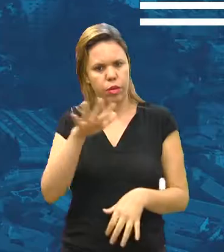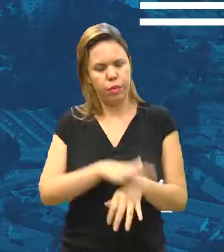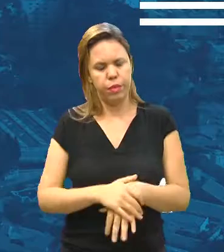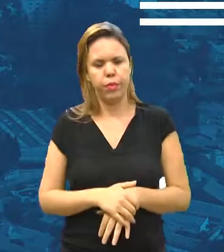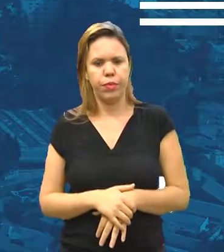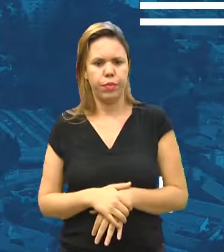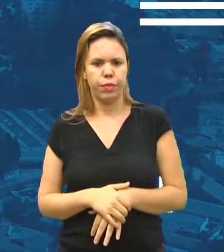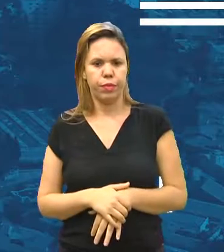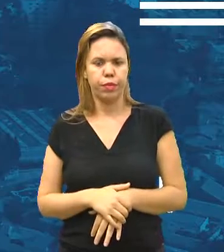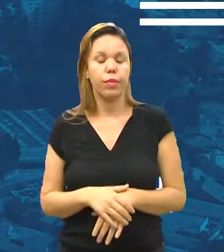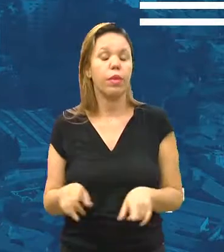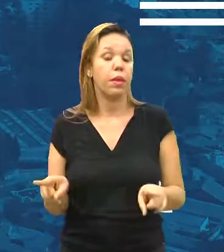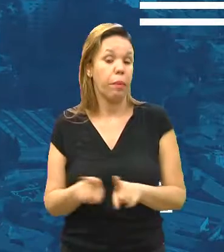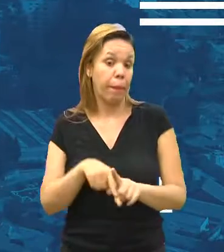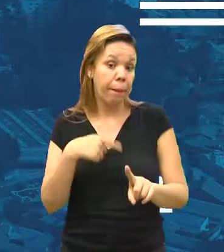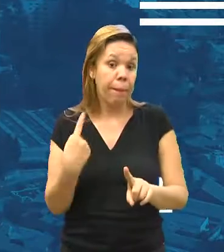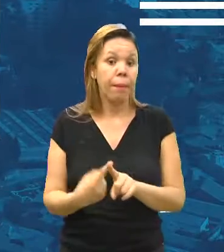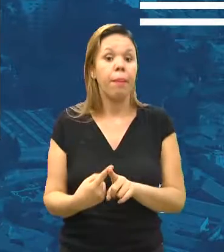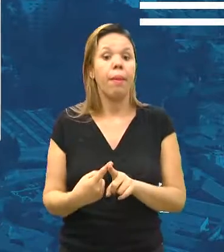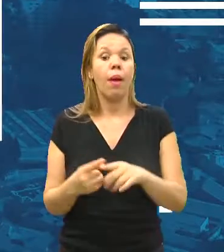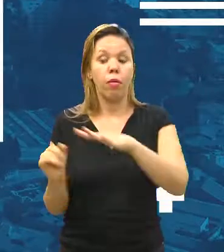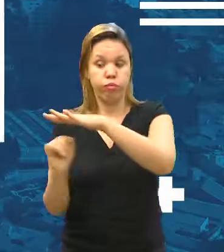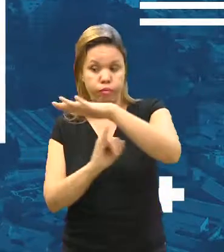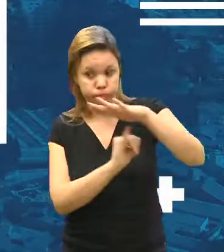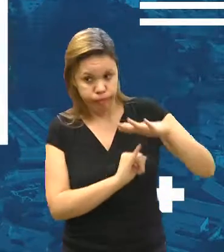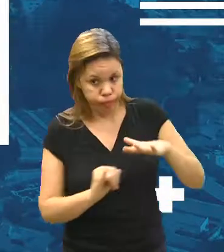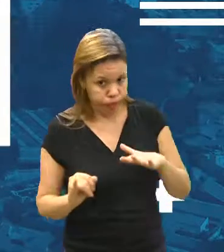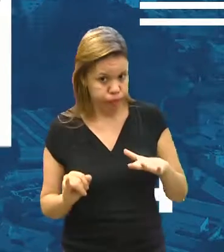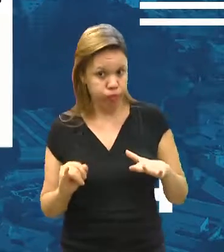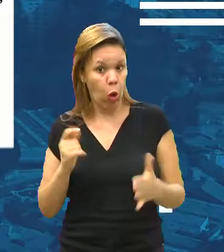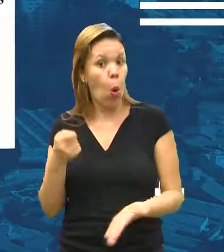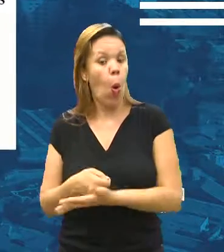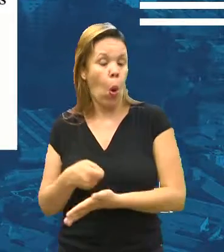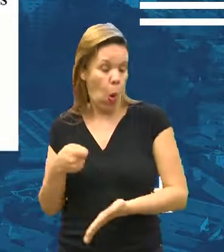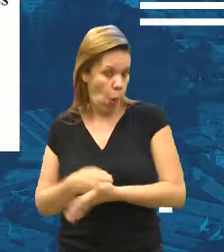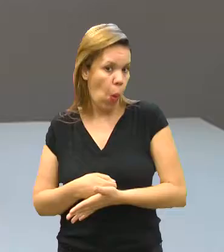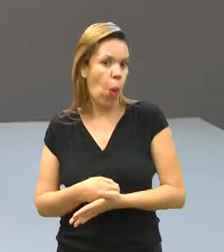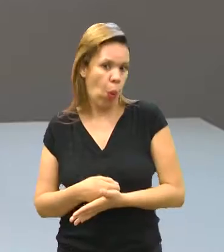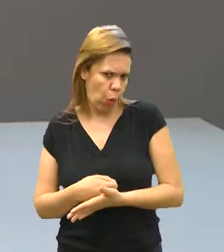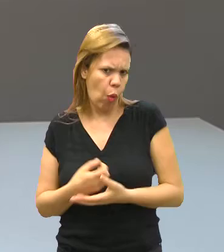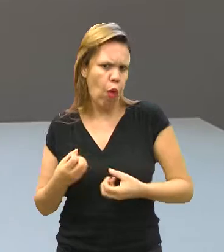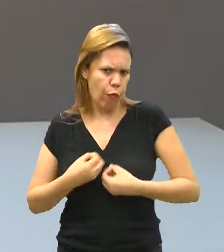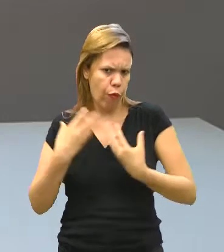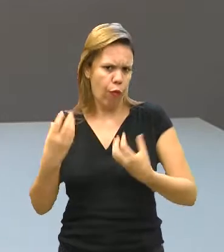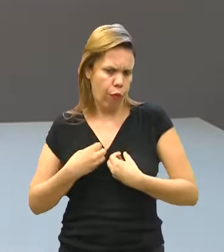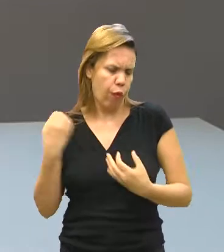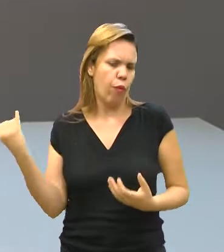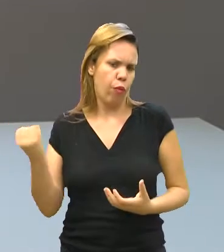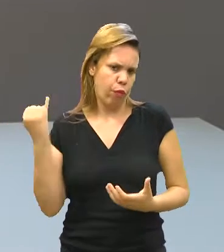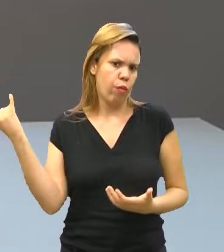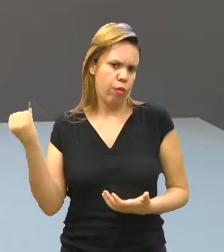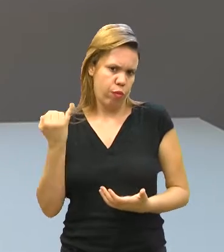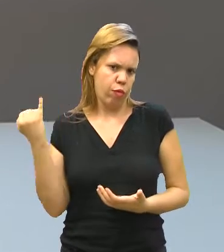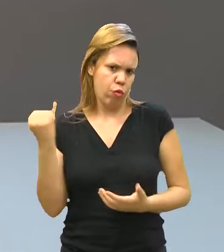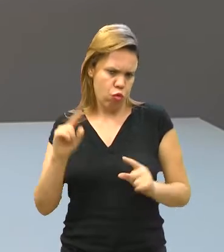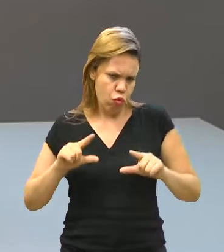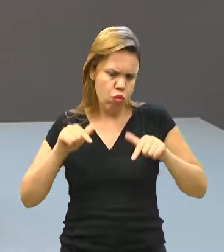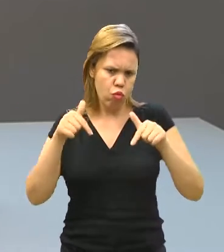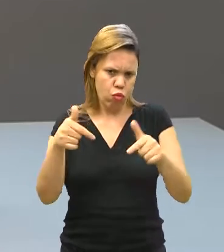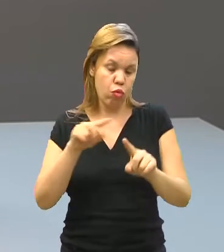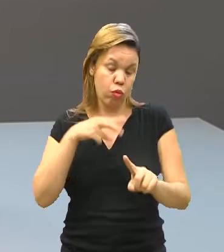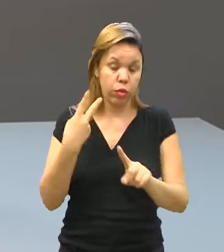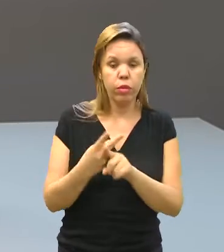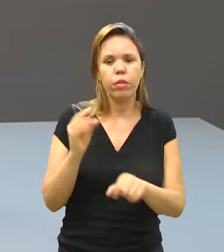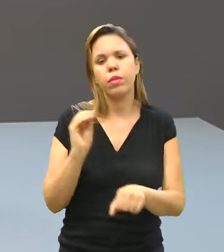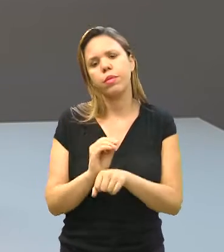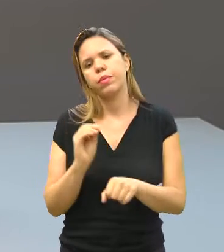funcionários. Além disso, essas instituições são obrigadas a informar a importância dessa